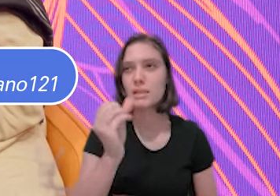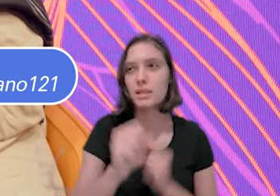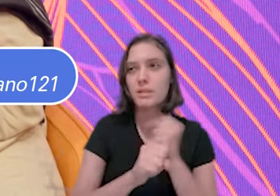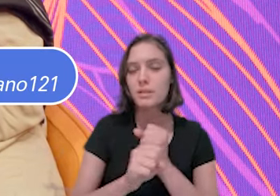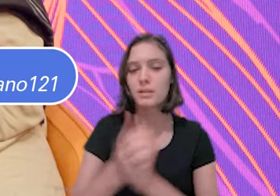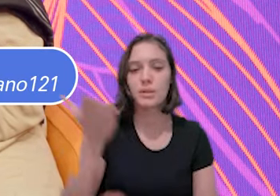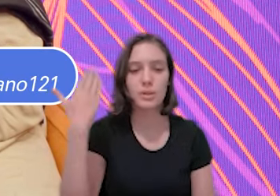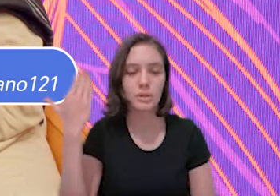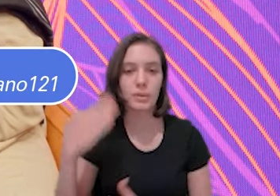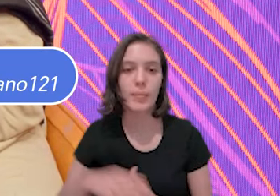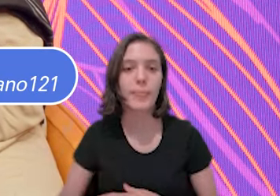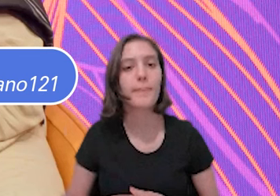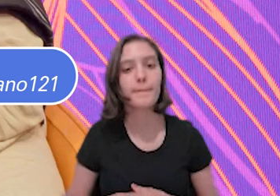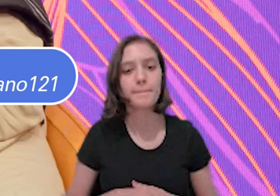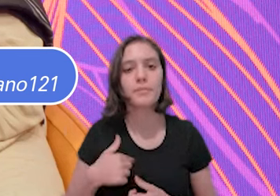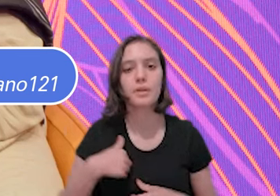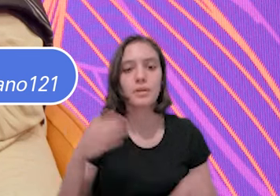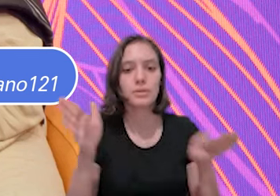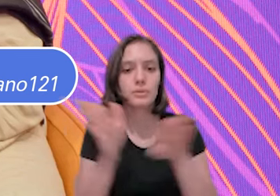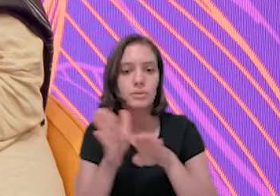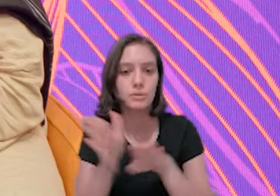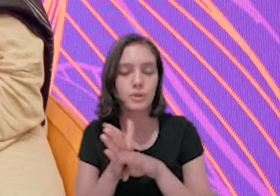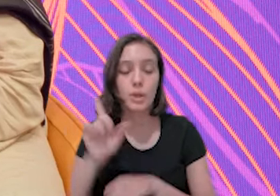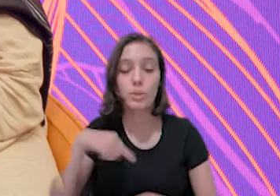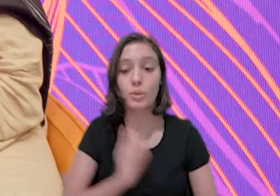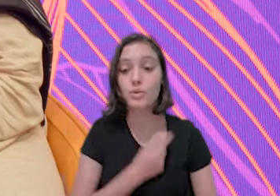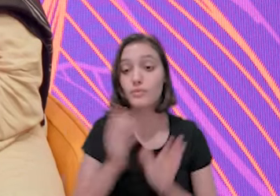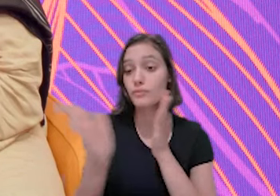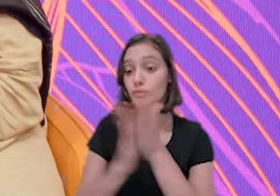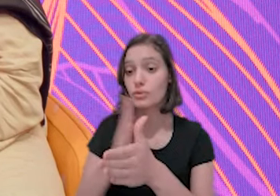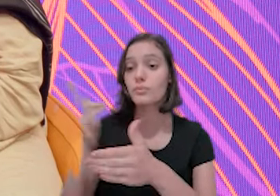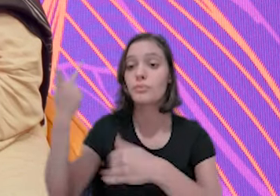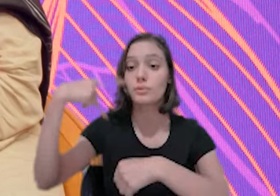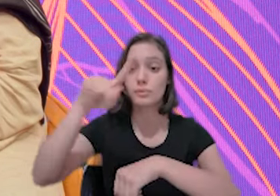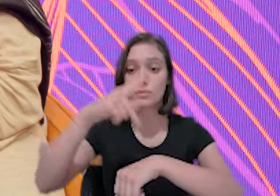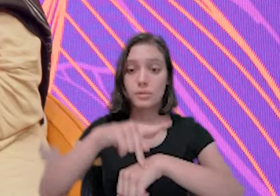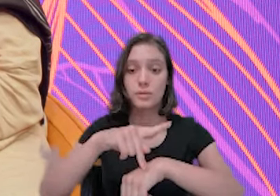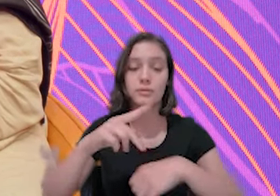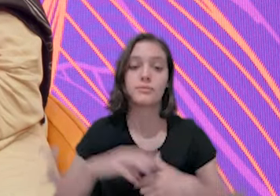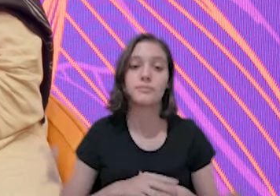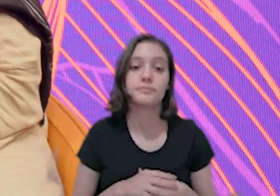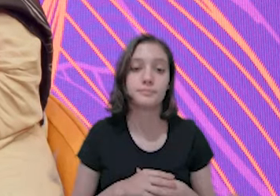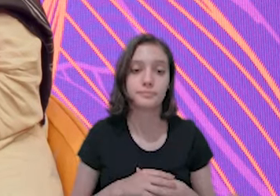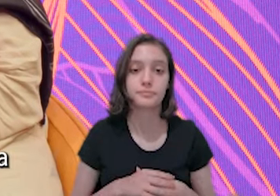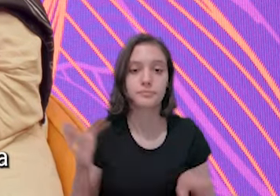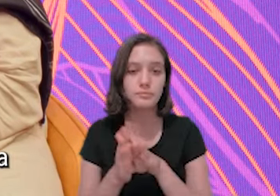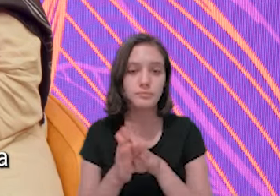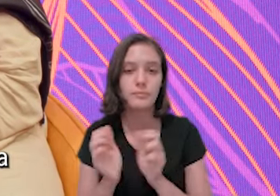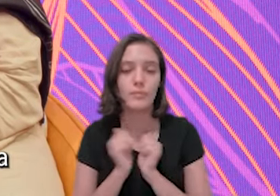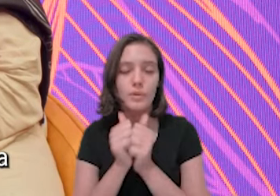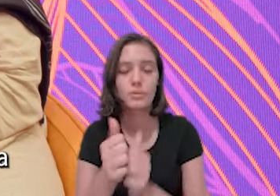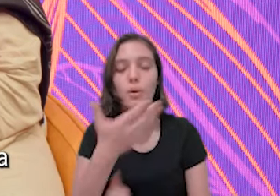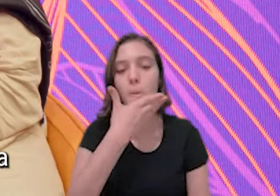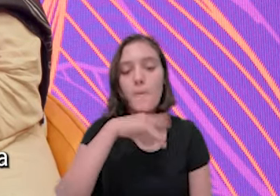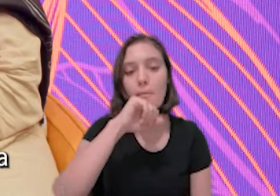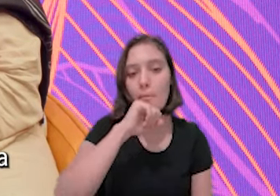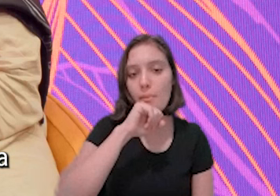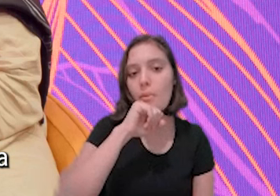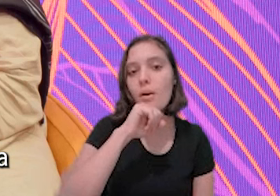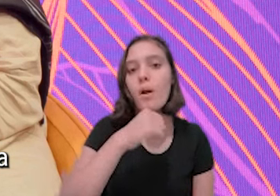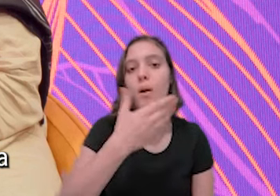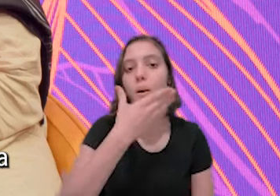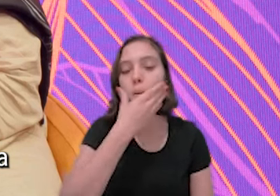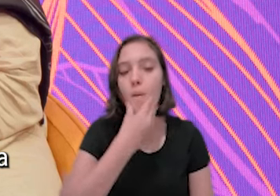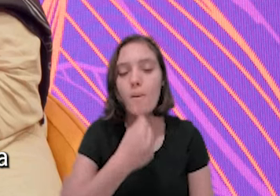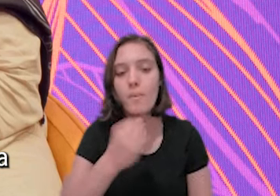Seis anos eu estava aqui, seis anos antes a gente chegou aqui, a gente é refugiada. Eu cheguei aqui com meu